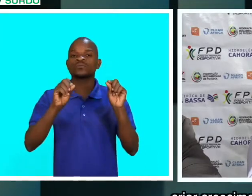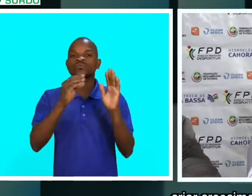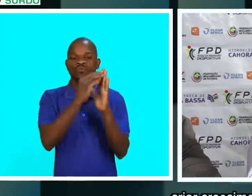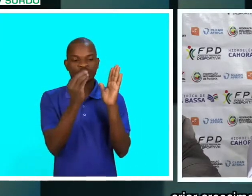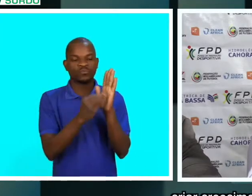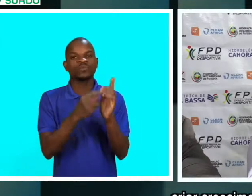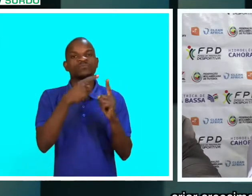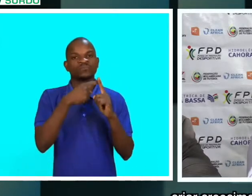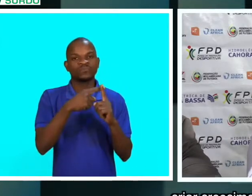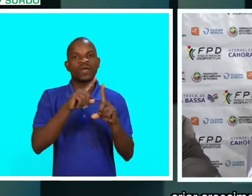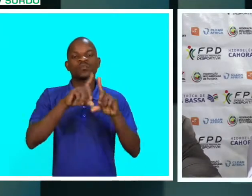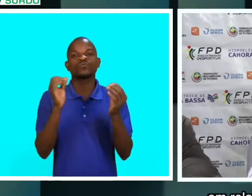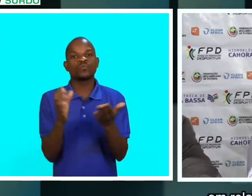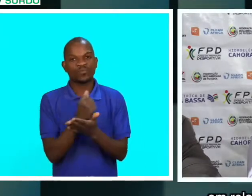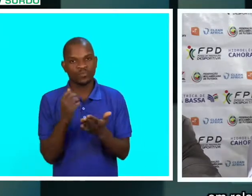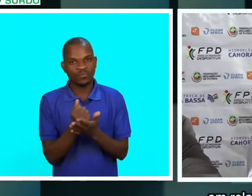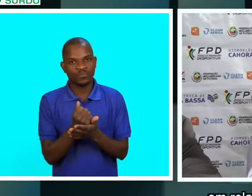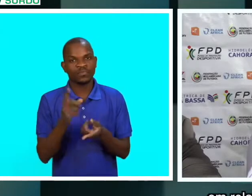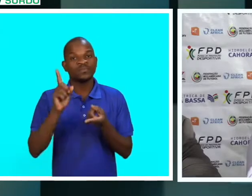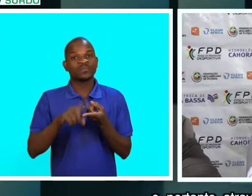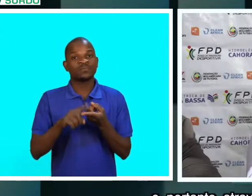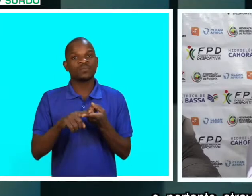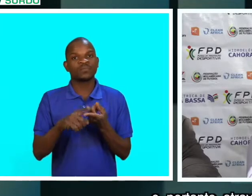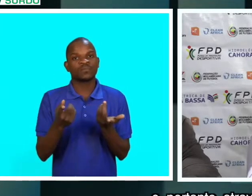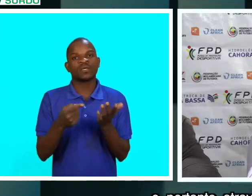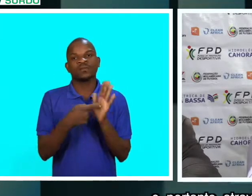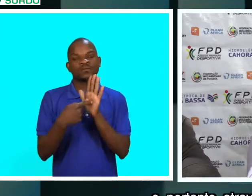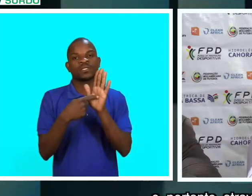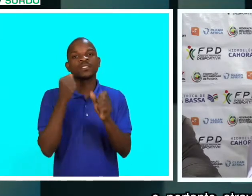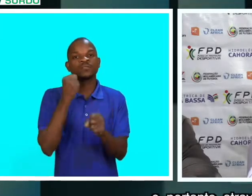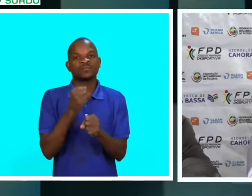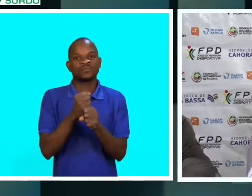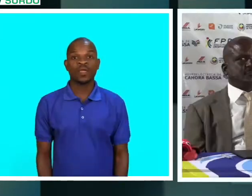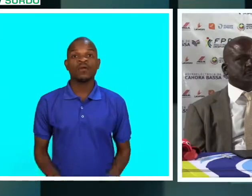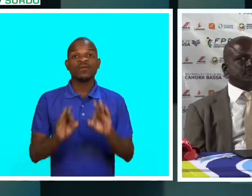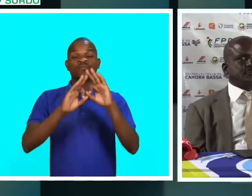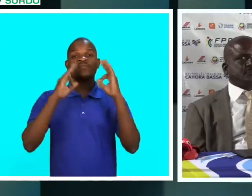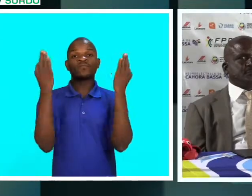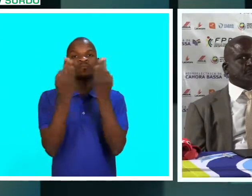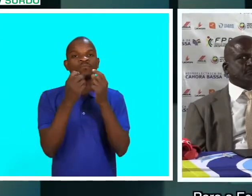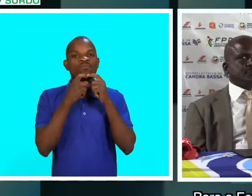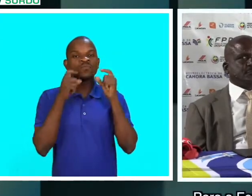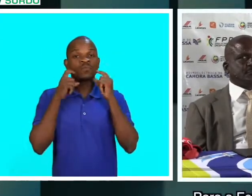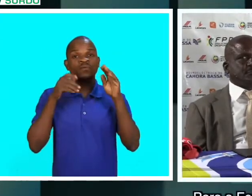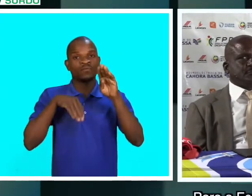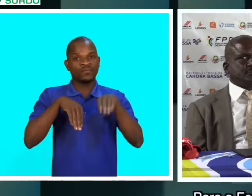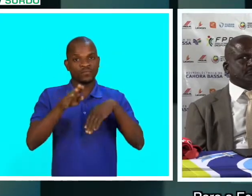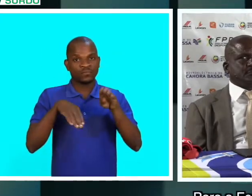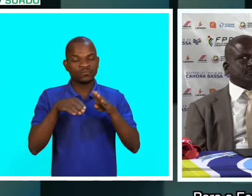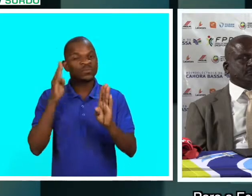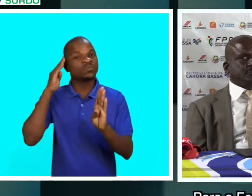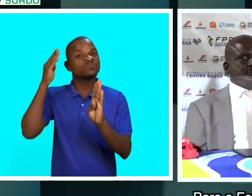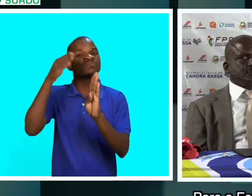termos soluções nas mais-valias, em relação à sustentabilidade, e, portanto, é trabalho... Para a Federação Moçambicana de Futebol,